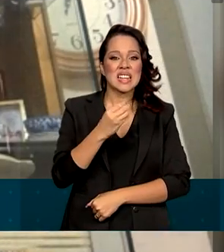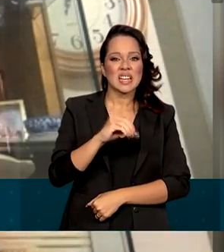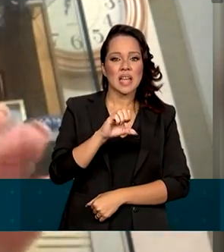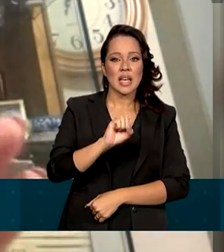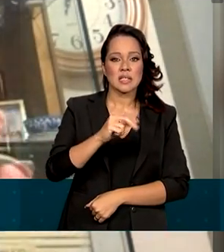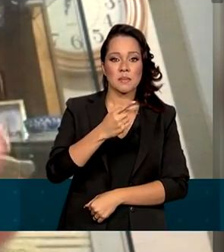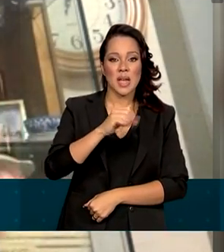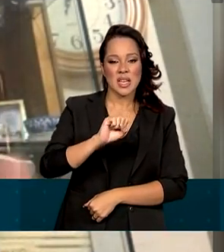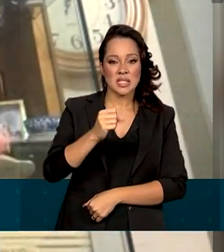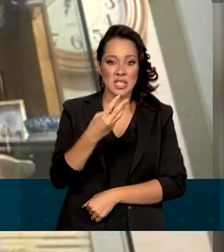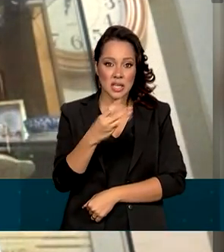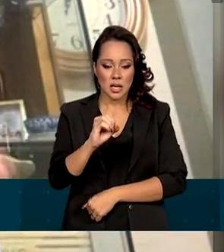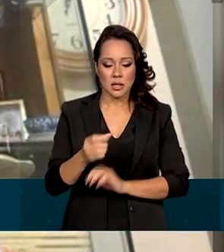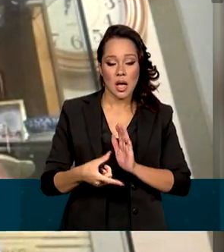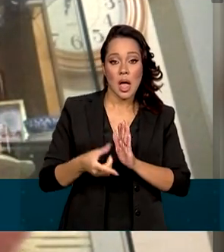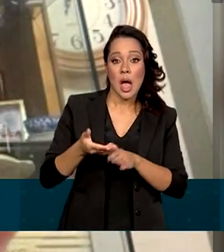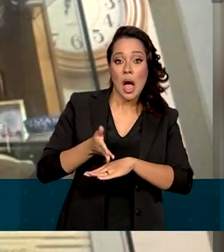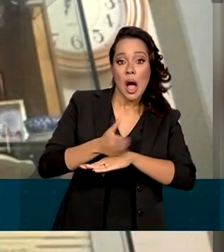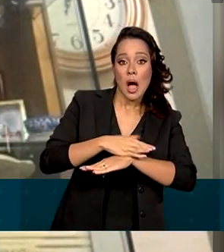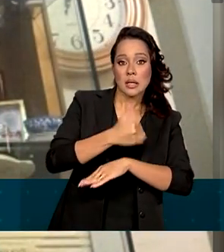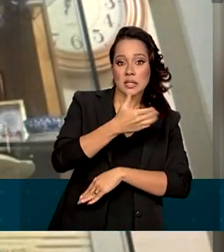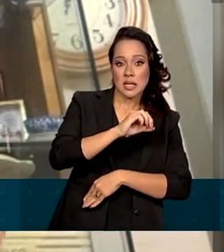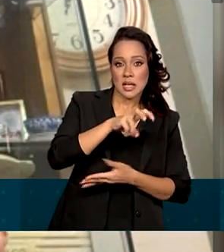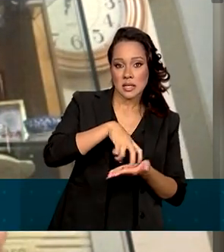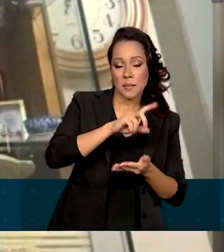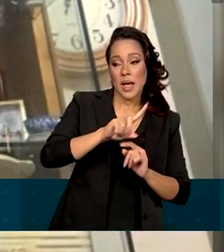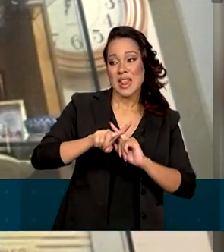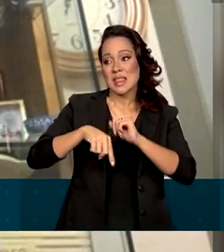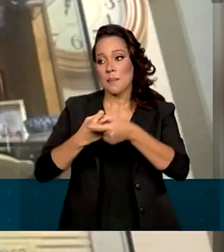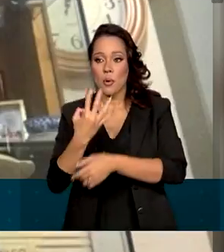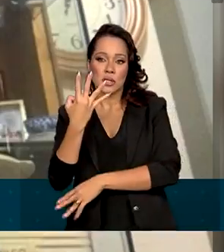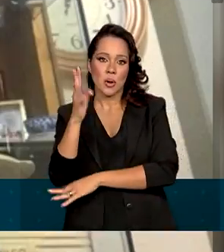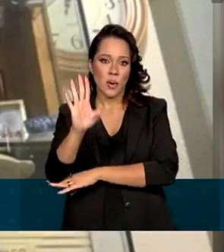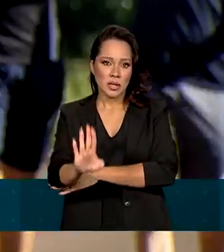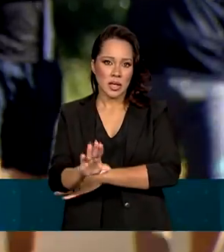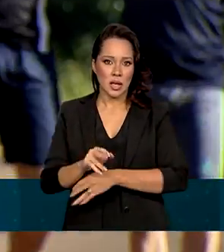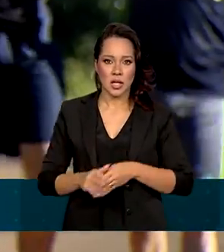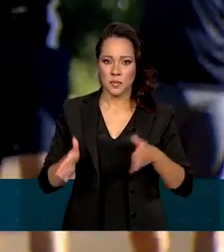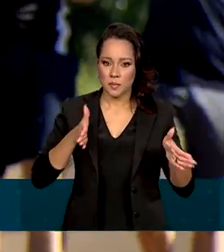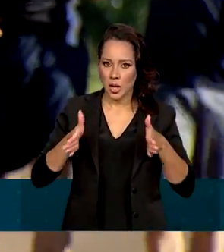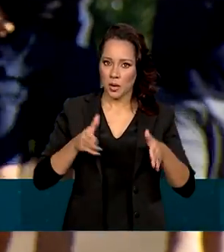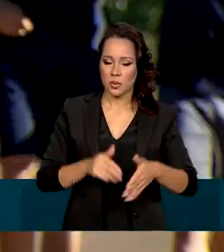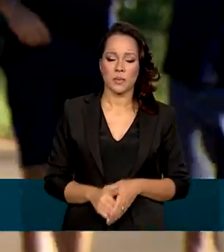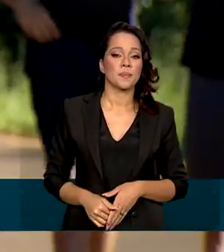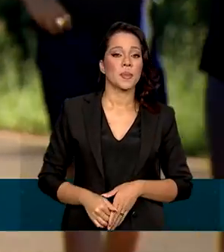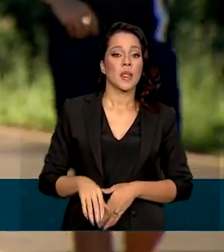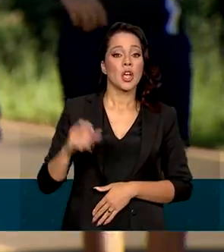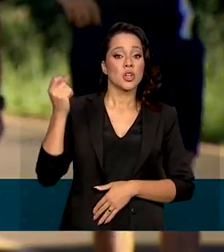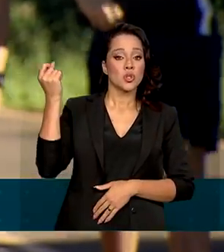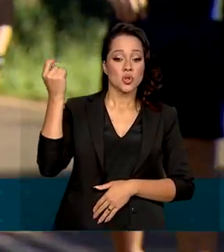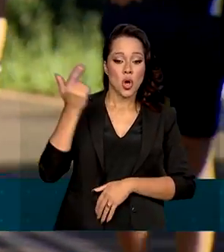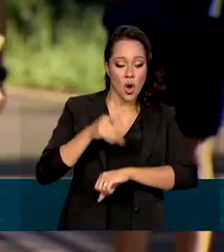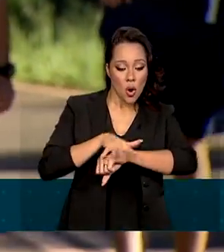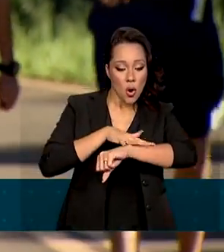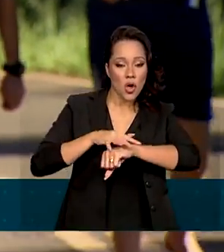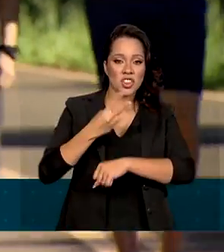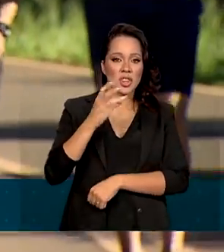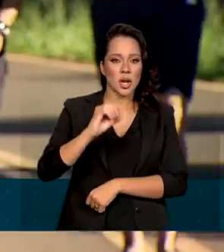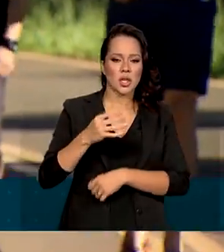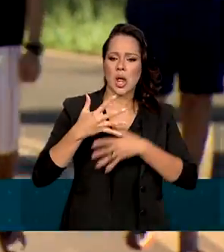Antes das 10 da manhã e depois das 4 da tarde. Filtro solar 30, ele não